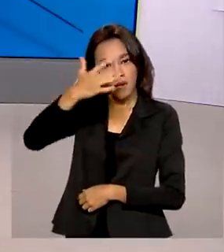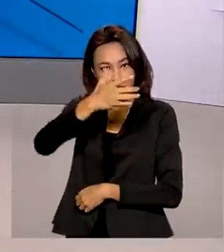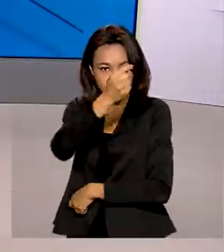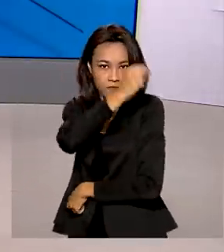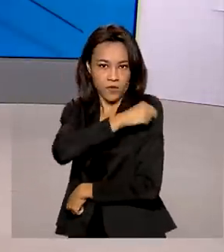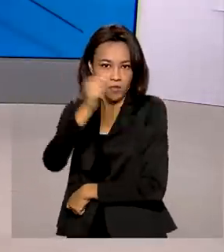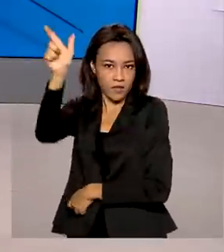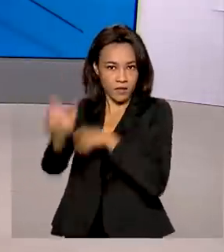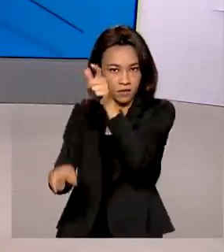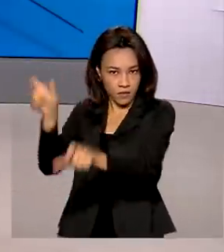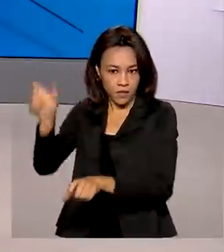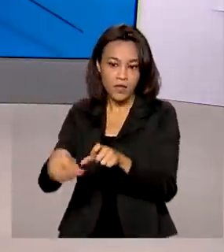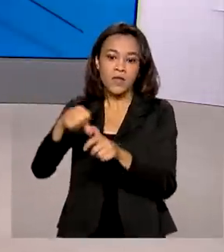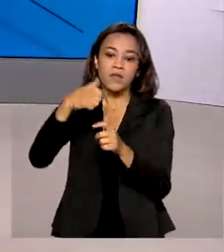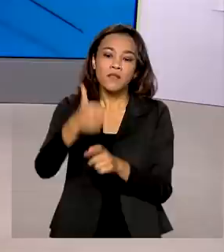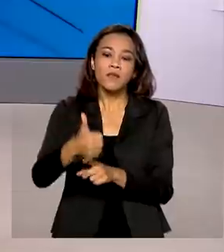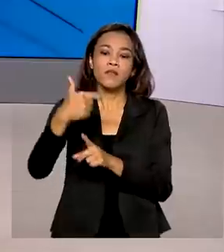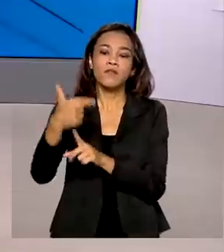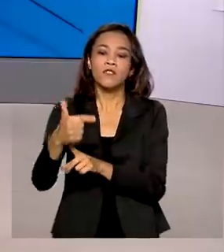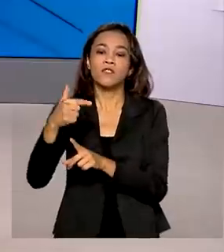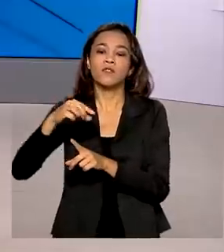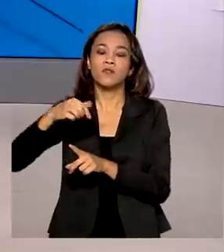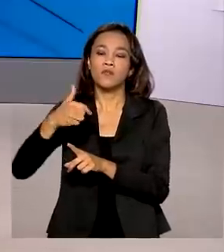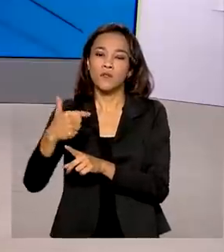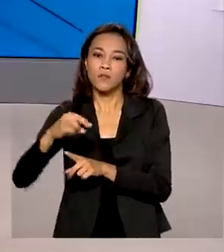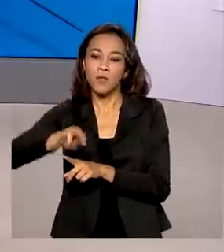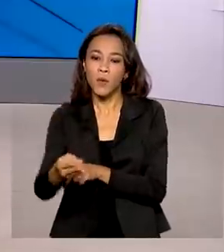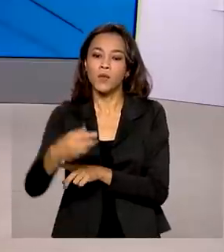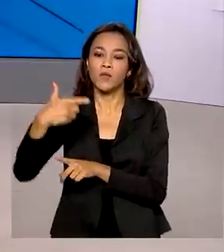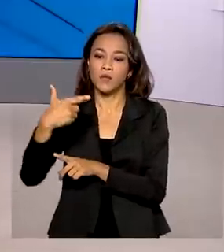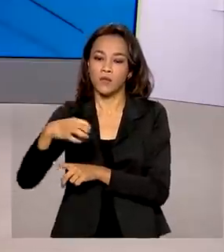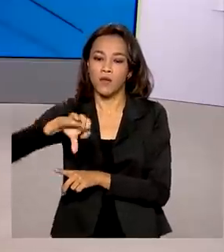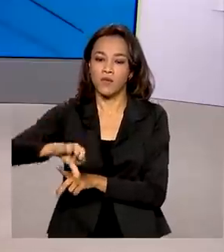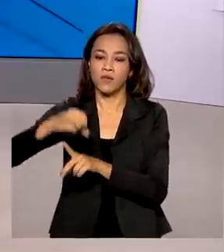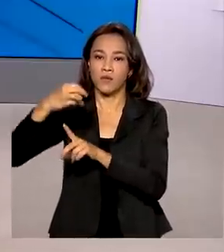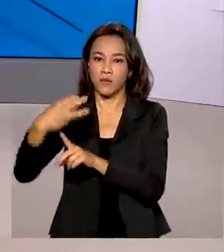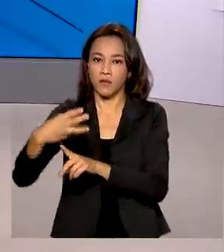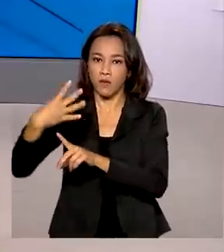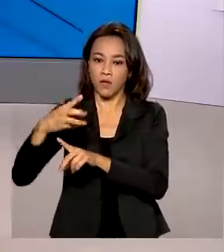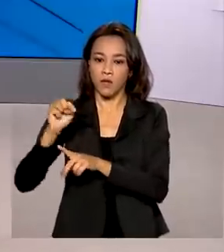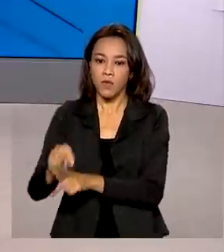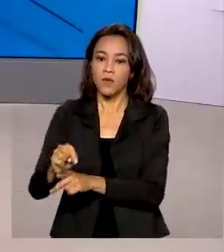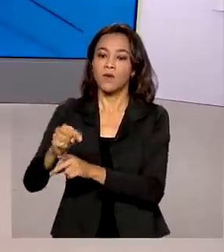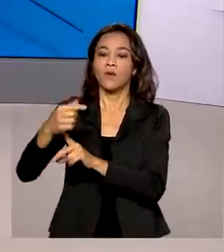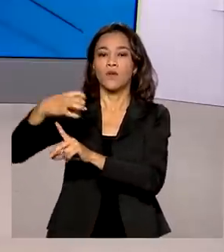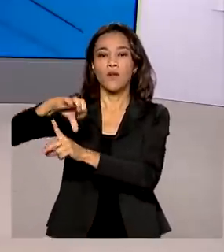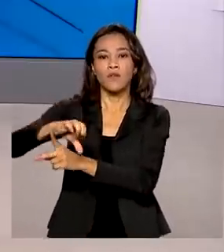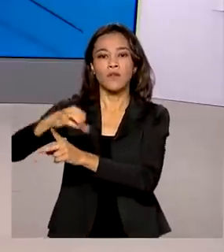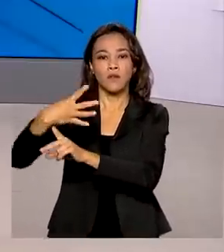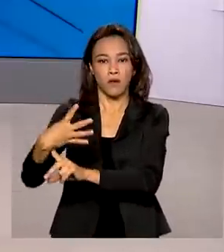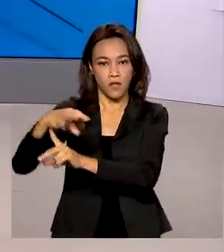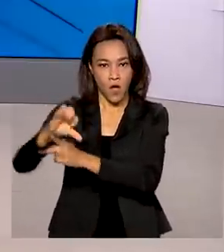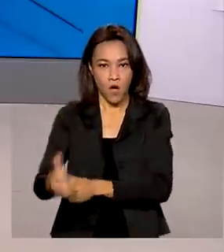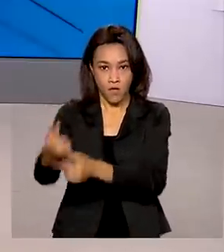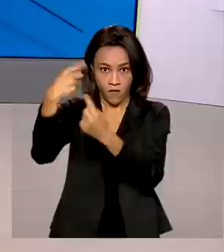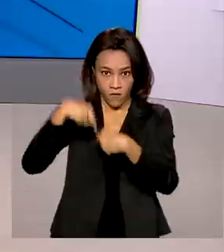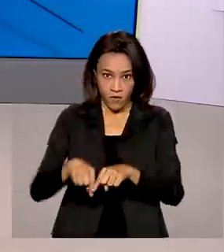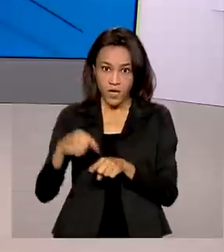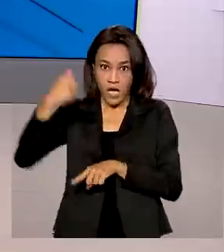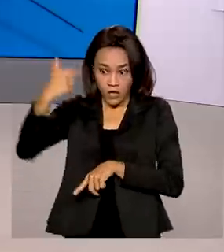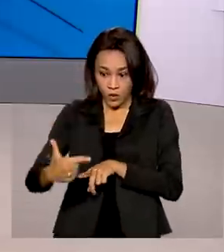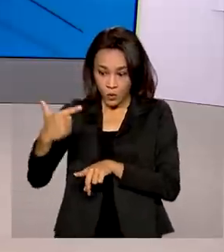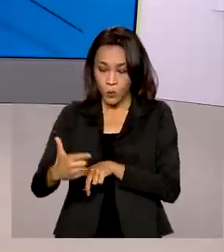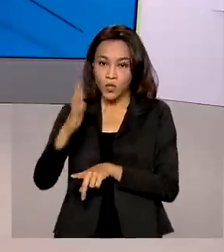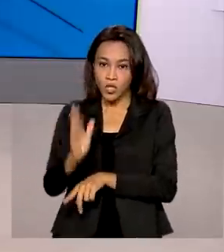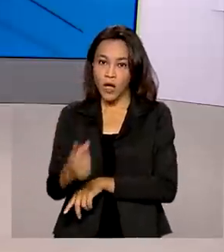são de 122 milhões, 934 mil e 949. E o número de brasileiros que tomaram aí as duas